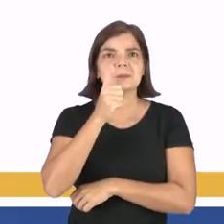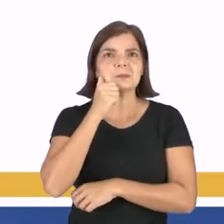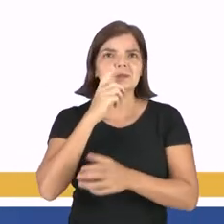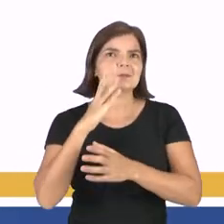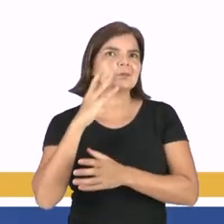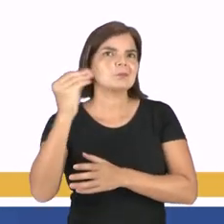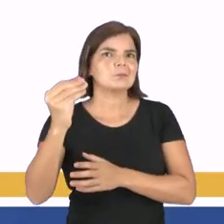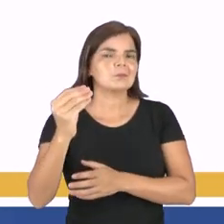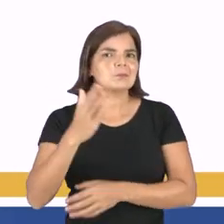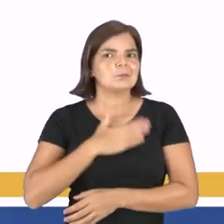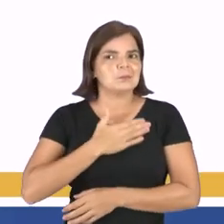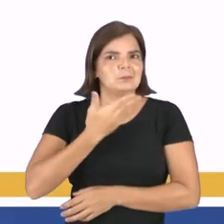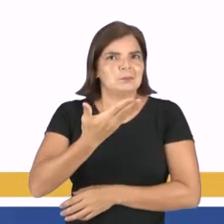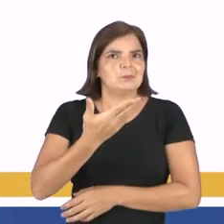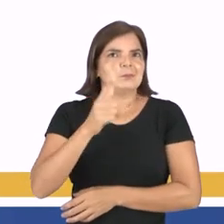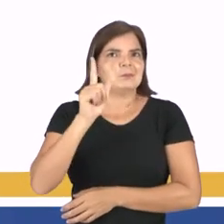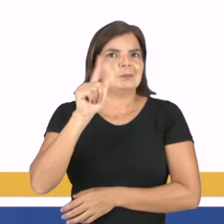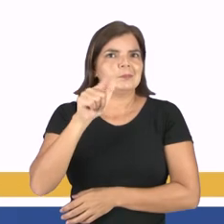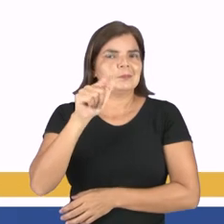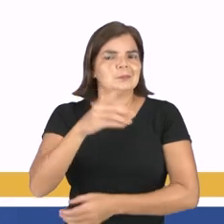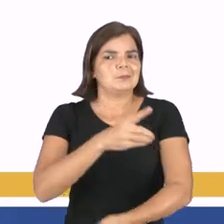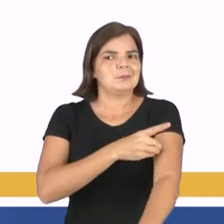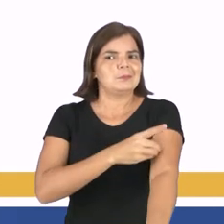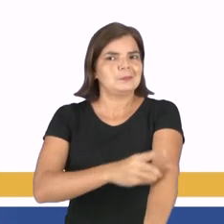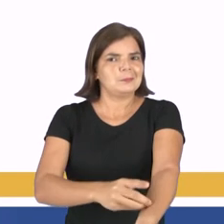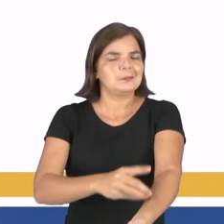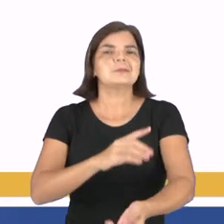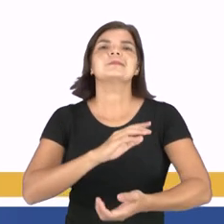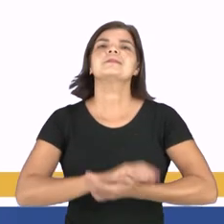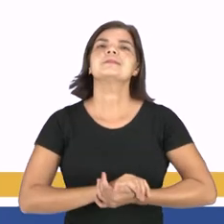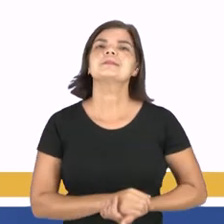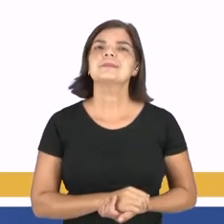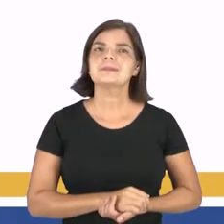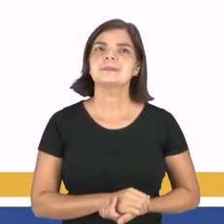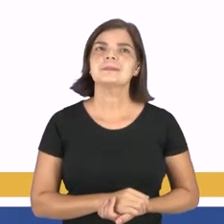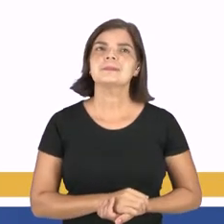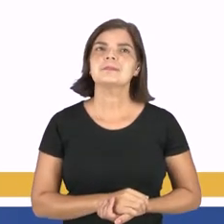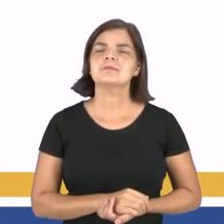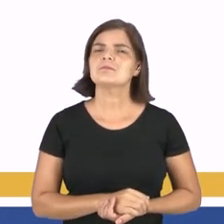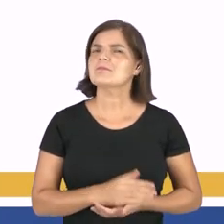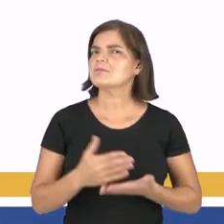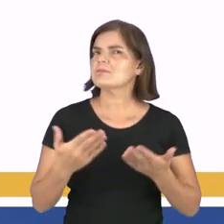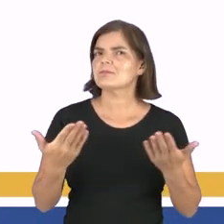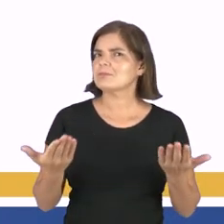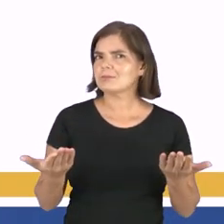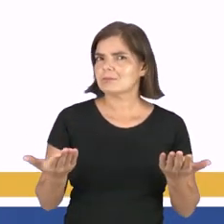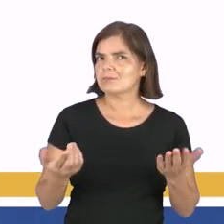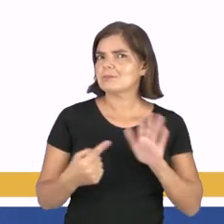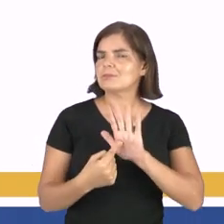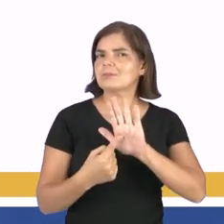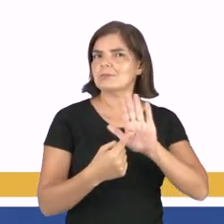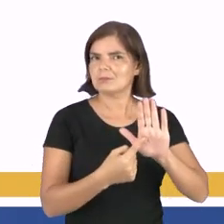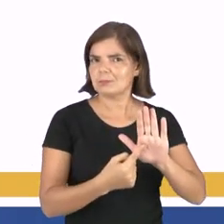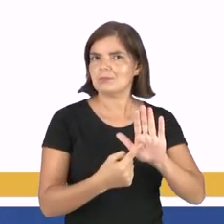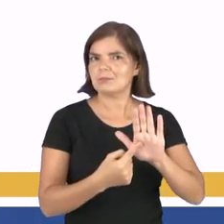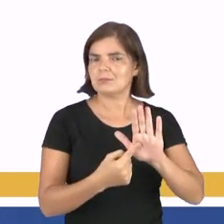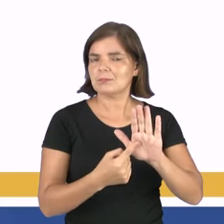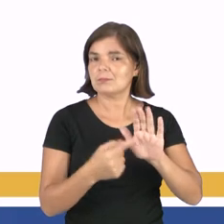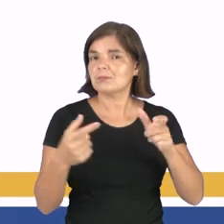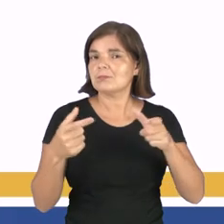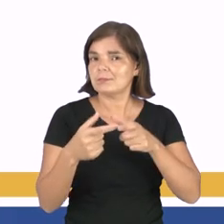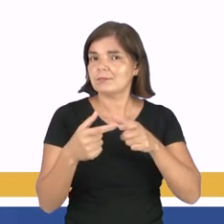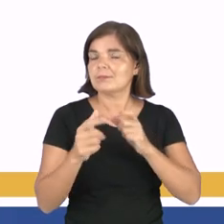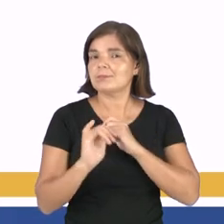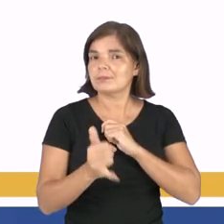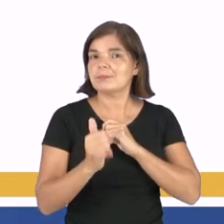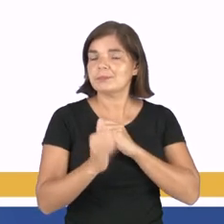Apavorada. Era diabética. Qual é a figura de linguagem que aparece aí nesse micro-conto? Nós temos a